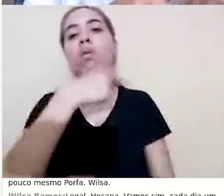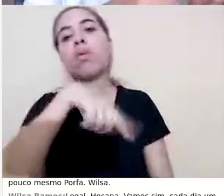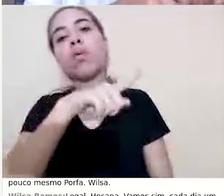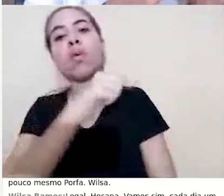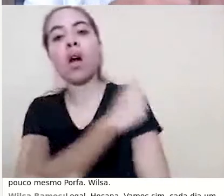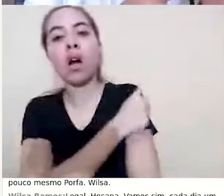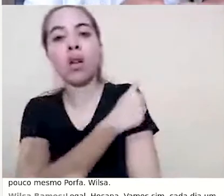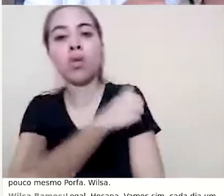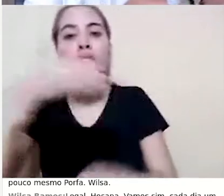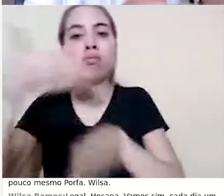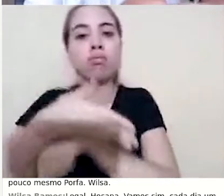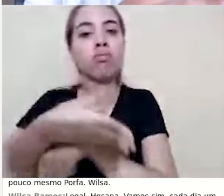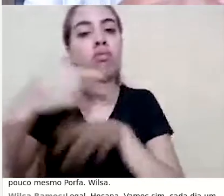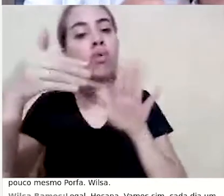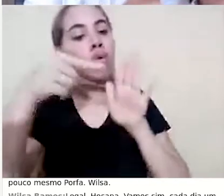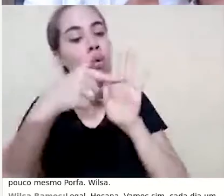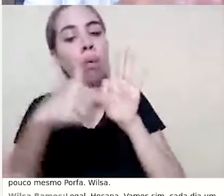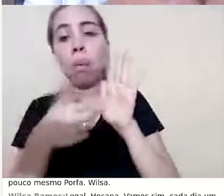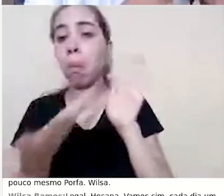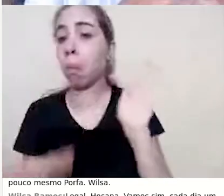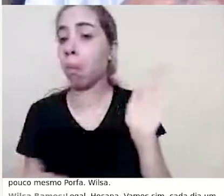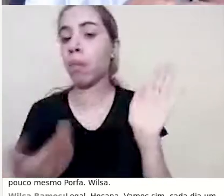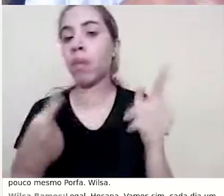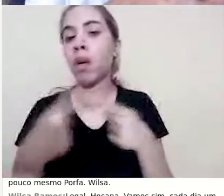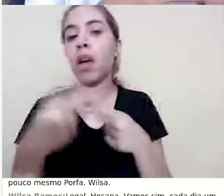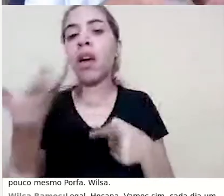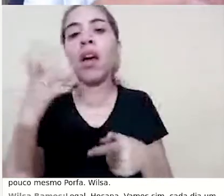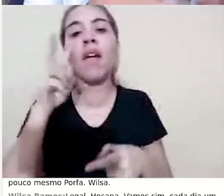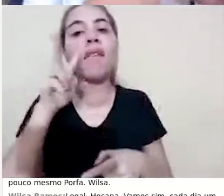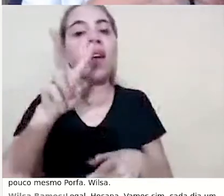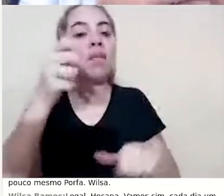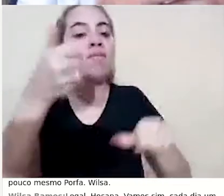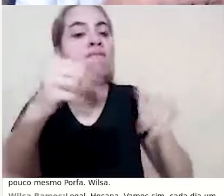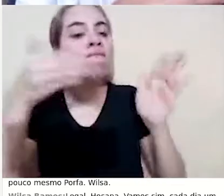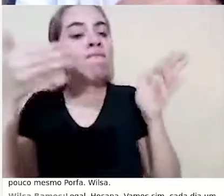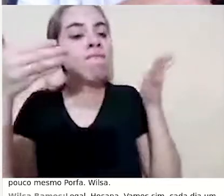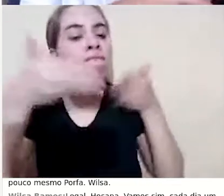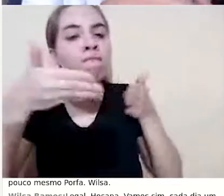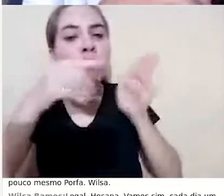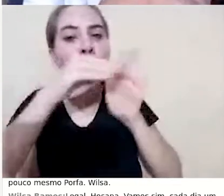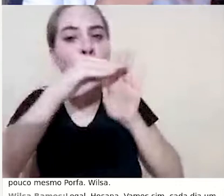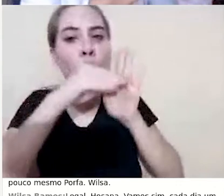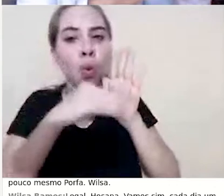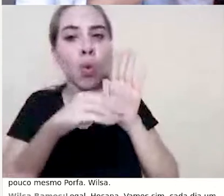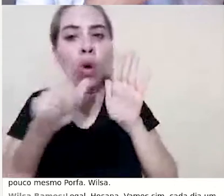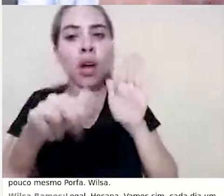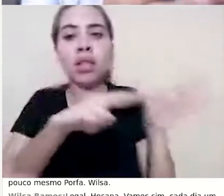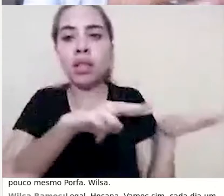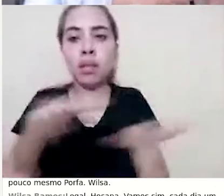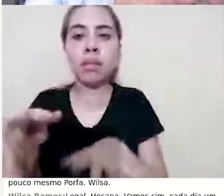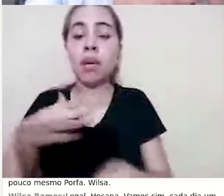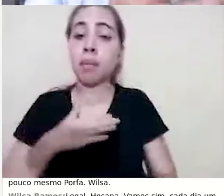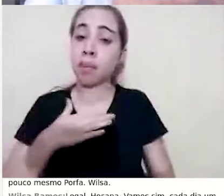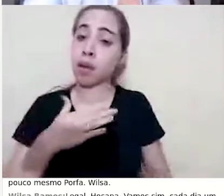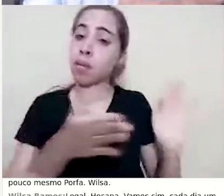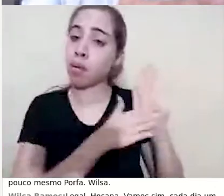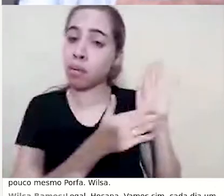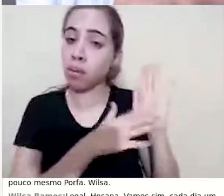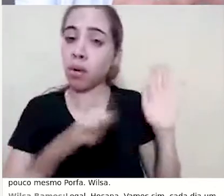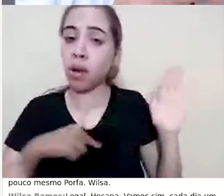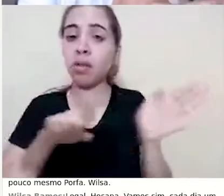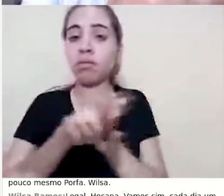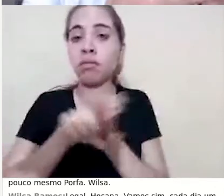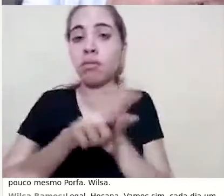acessou ou não. Aqui eu quero analisar o recurso específico, então vamos supor que para essa semana a minha proposta é que o questionário 1 seja